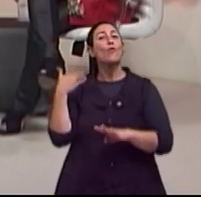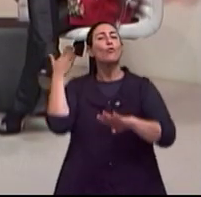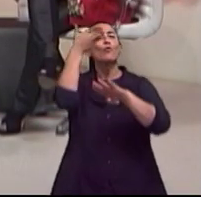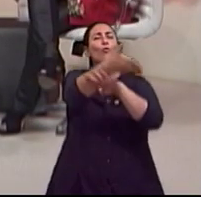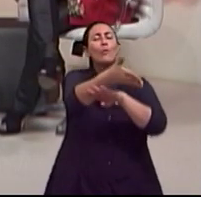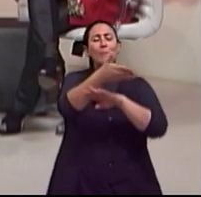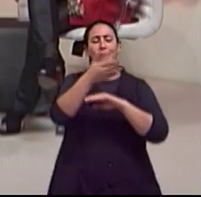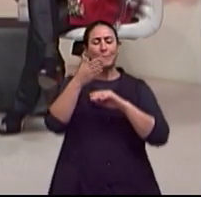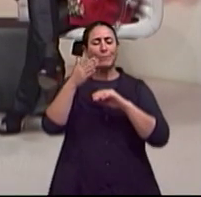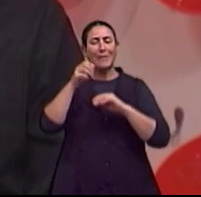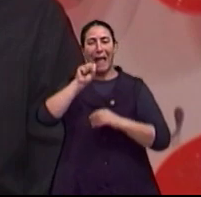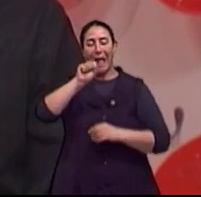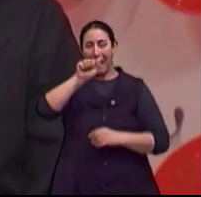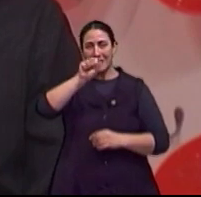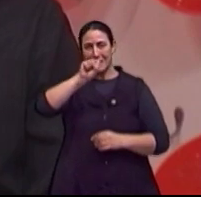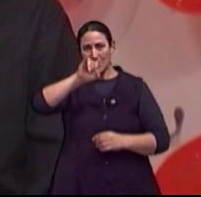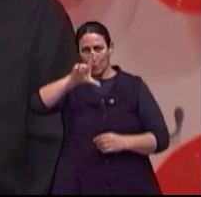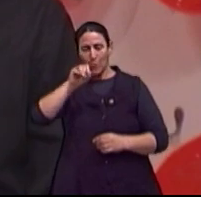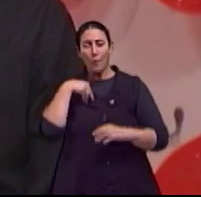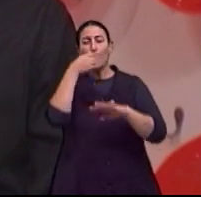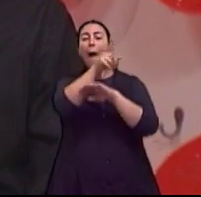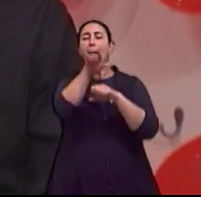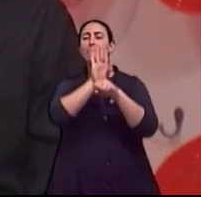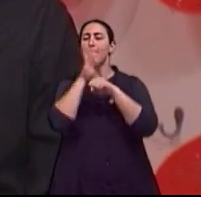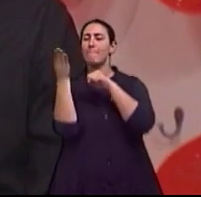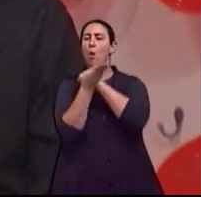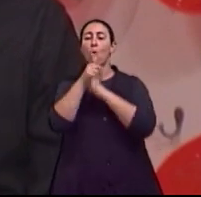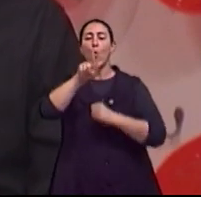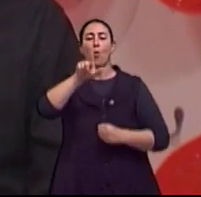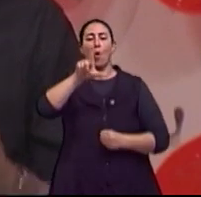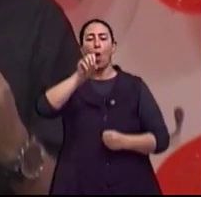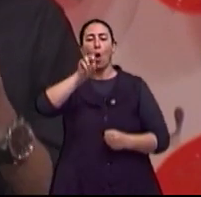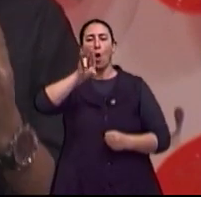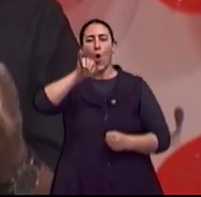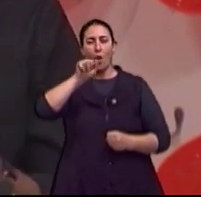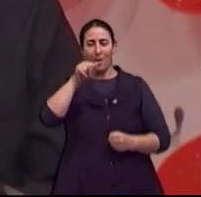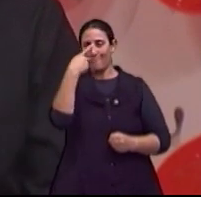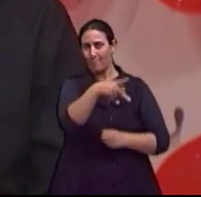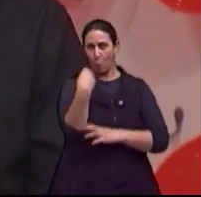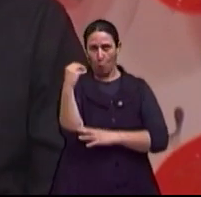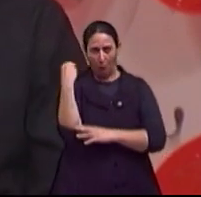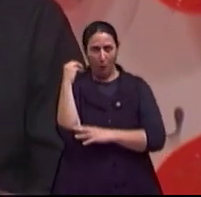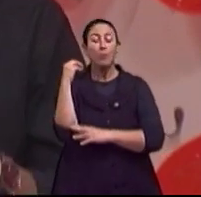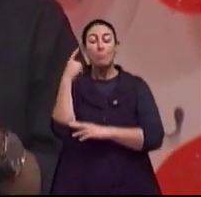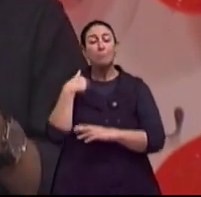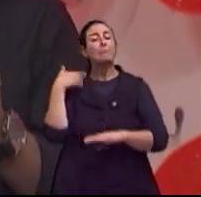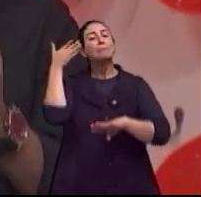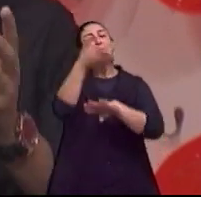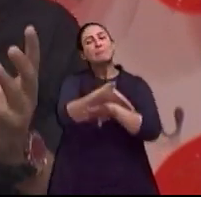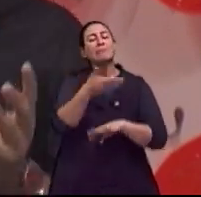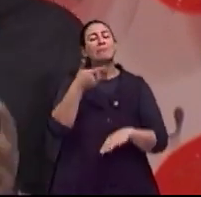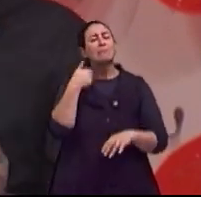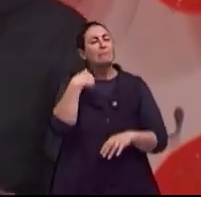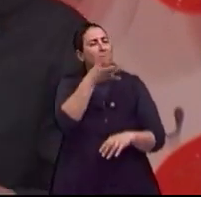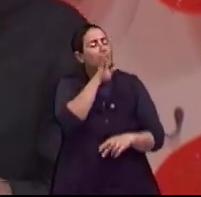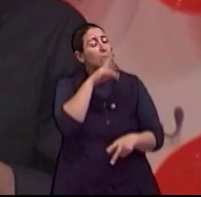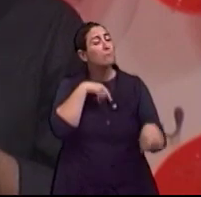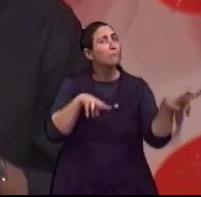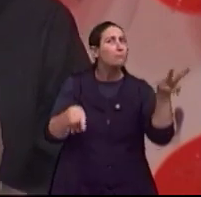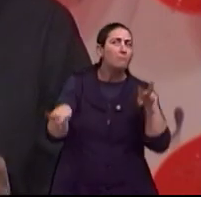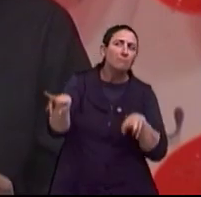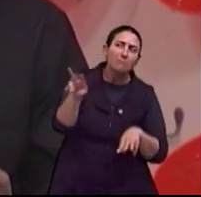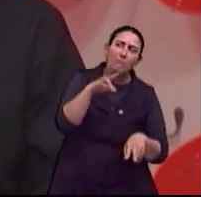no Bajo Glória. E comecei a saber da história, mas comecei a ver o ambiente,